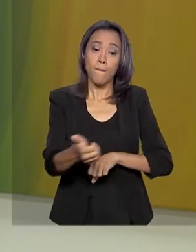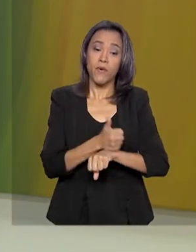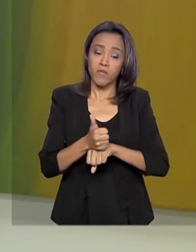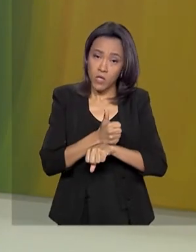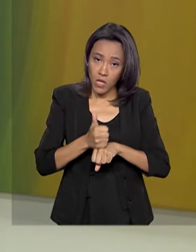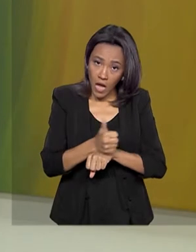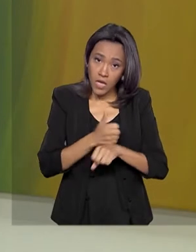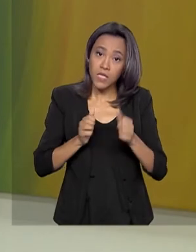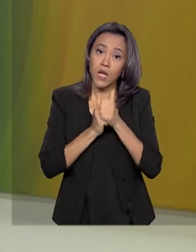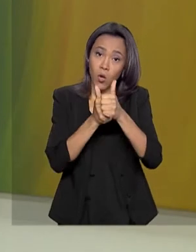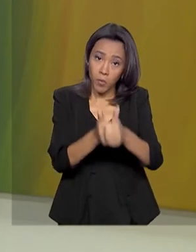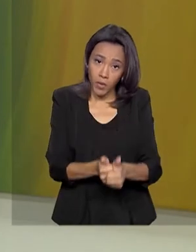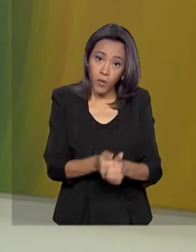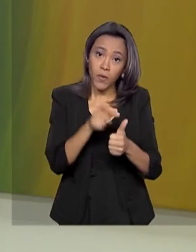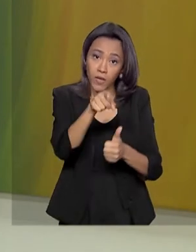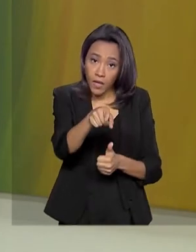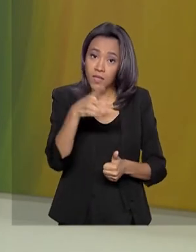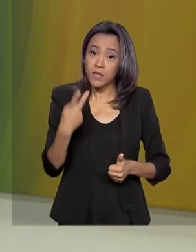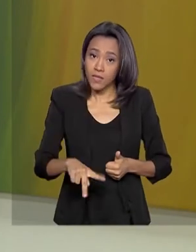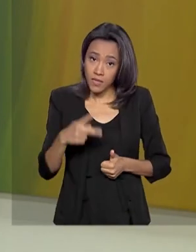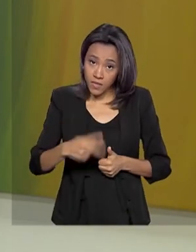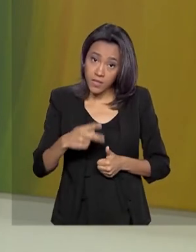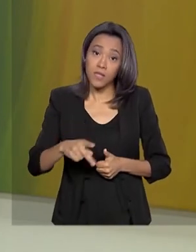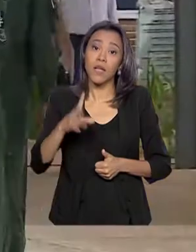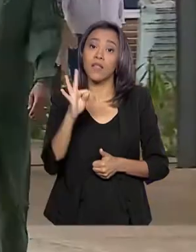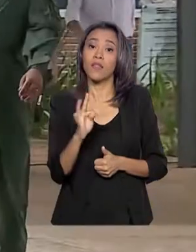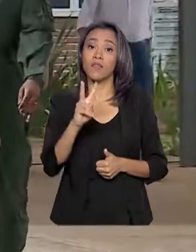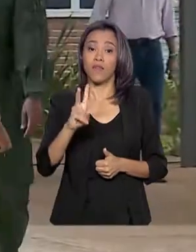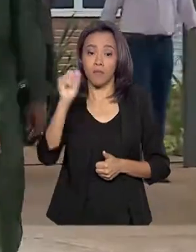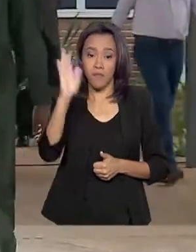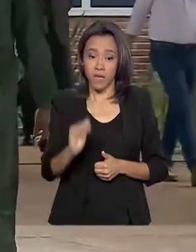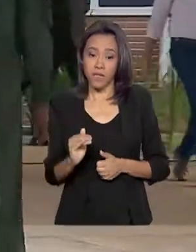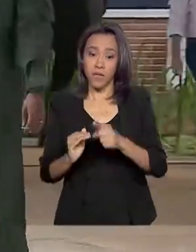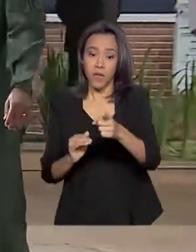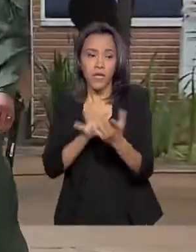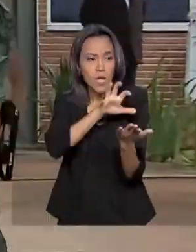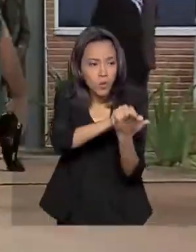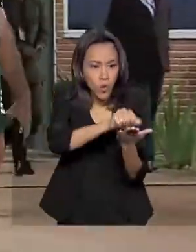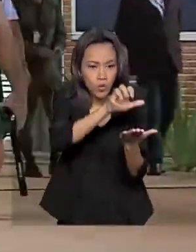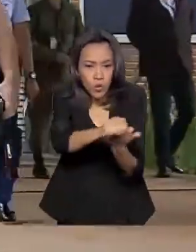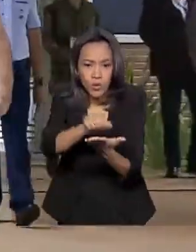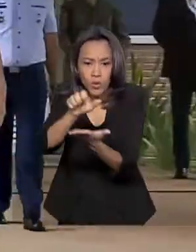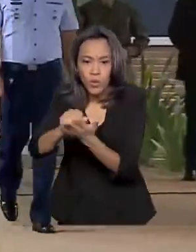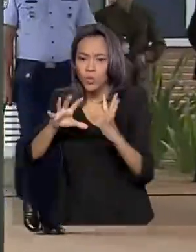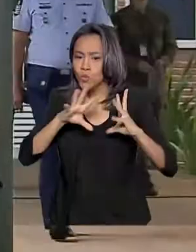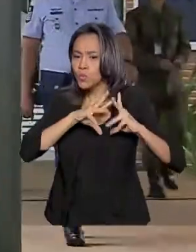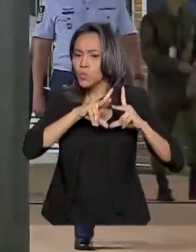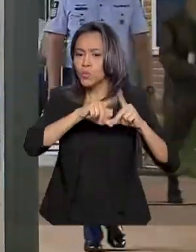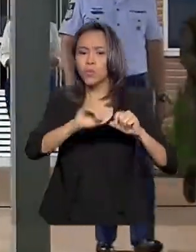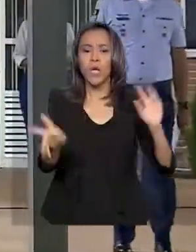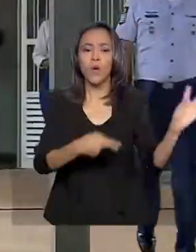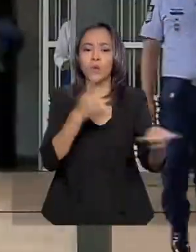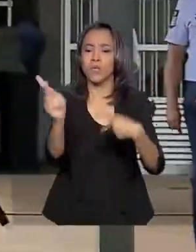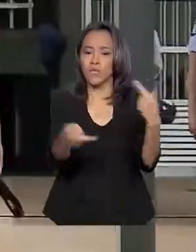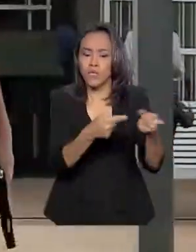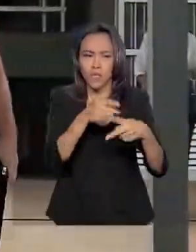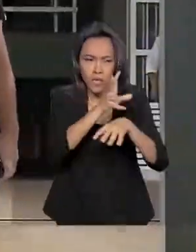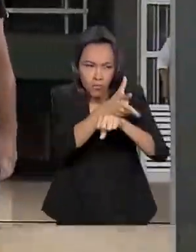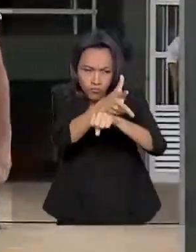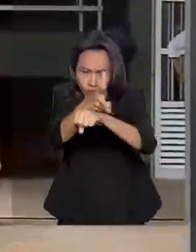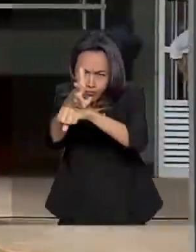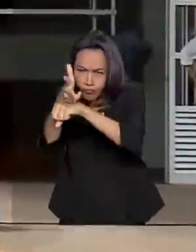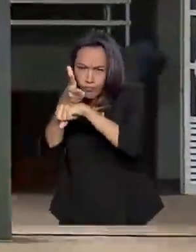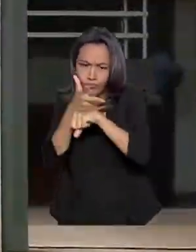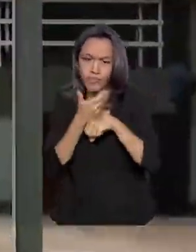o início, foi o cinegrafista da TV Brasil, o Arley de Andrade. Ele documentou a viagem e o dia a dia na quarentena e conta como